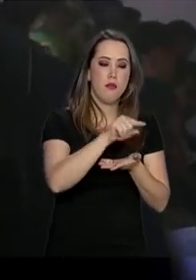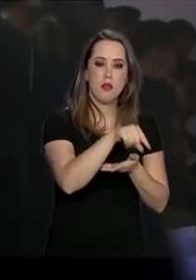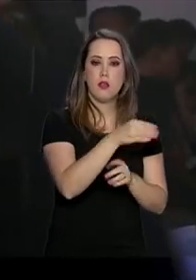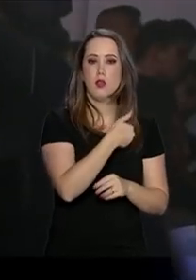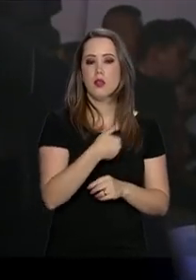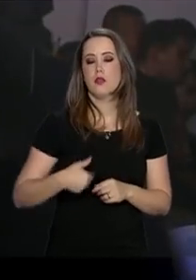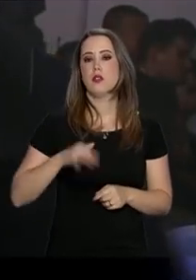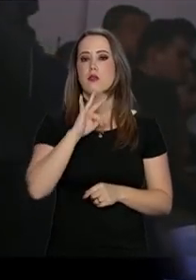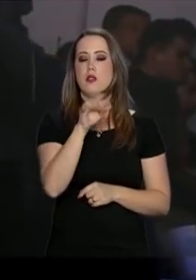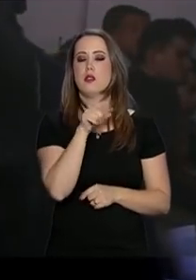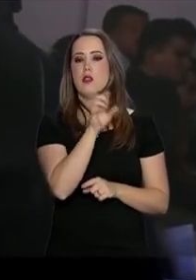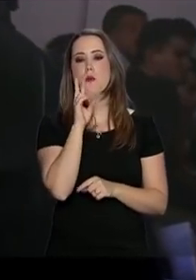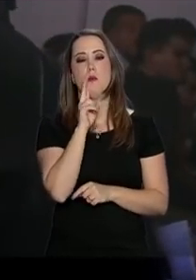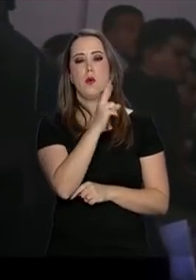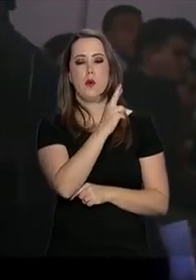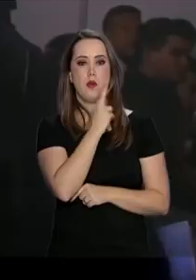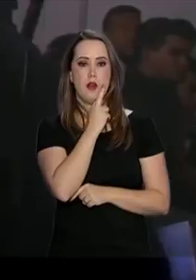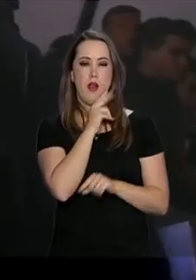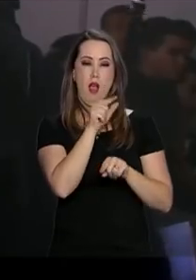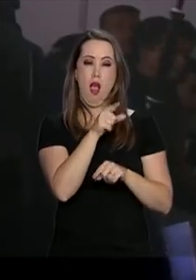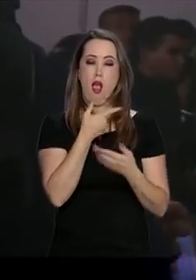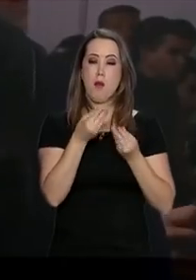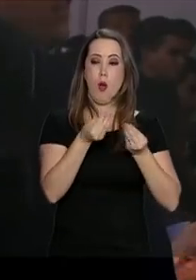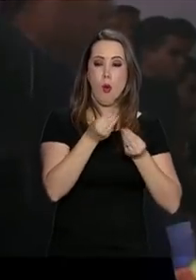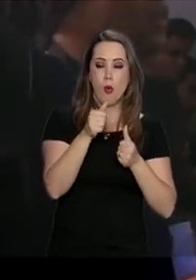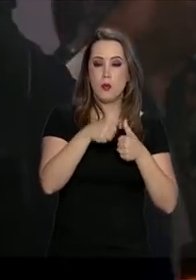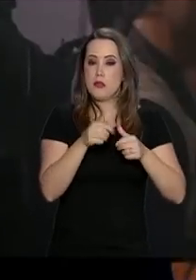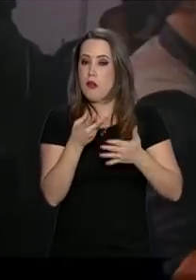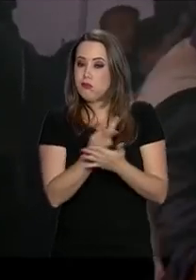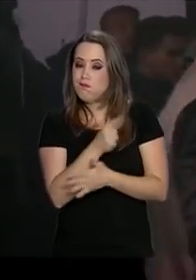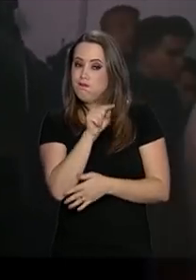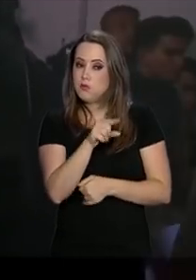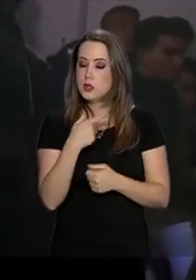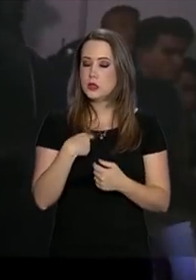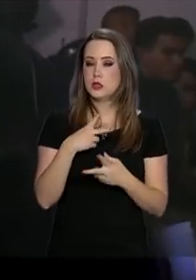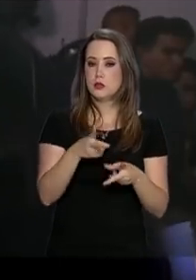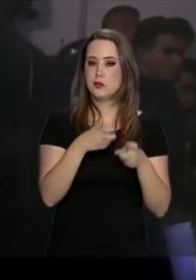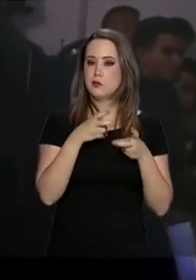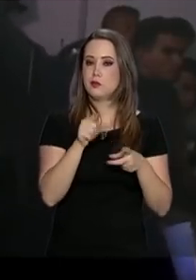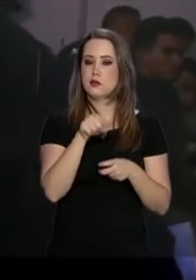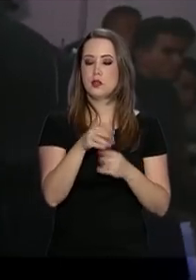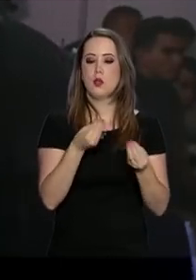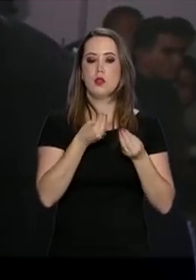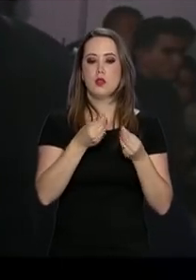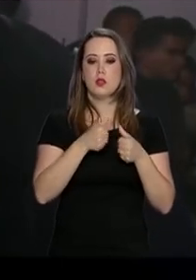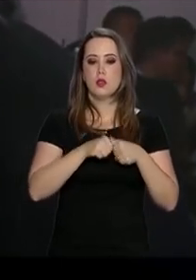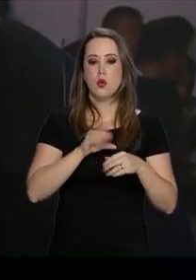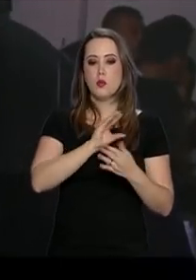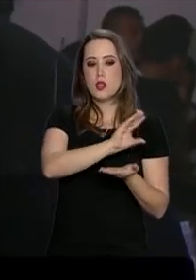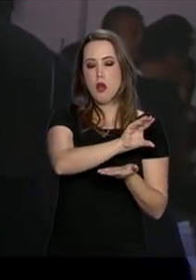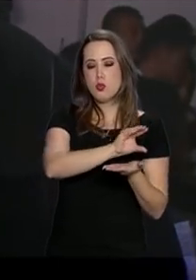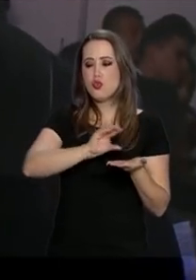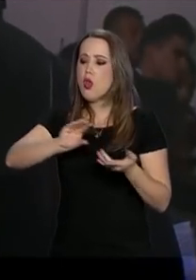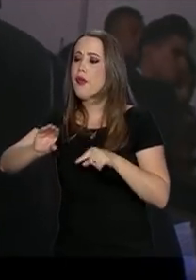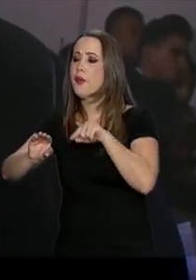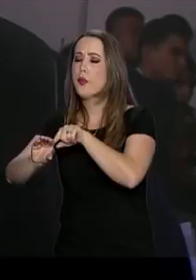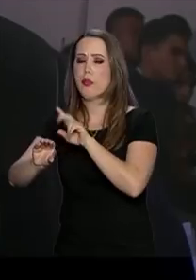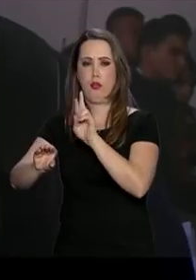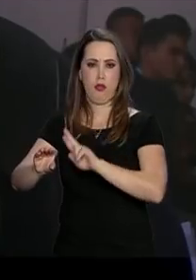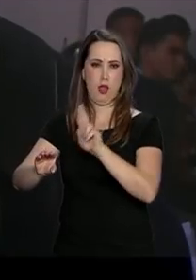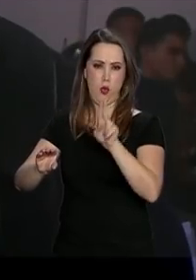do governo federal para o apoio ao Estado de Roraima. e nós viemos aqui verificar como está a aplicação desse recurso